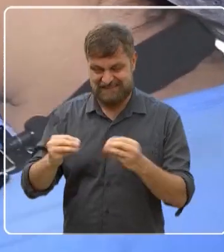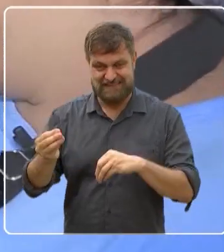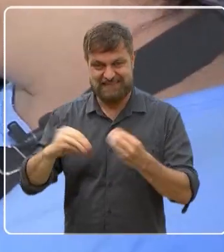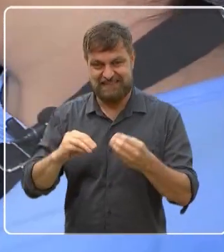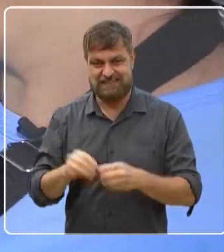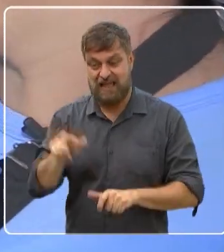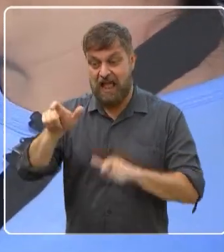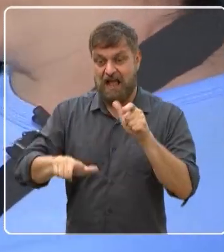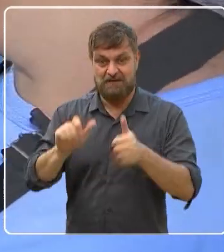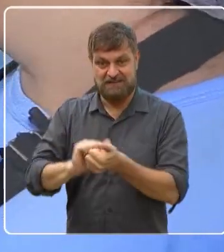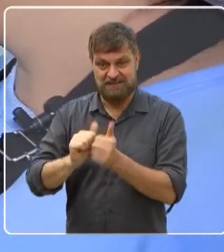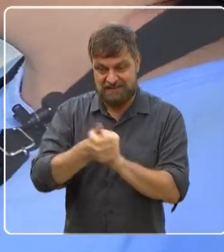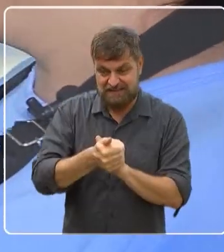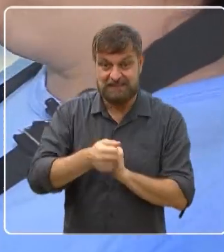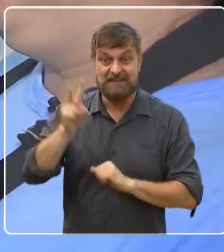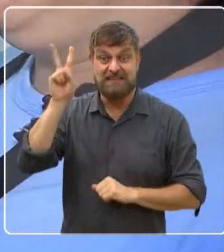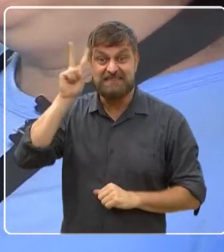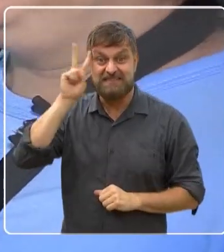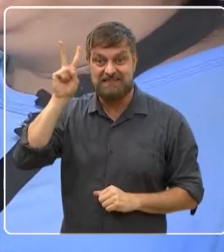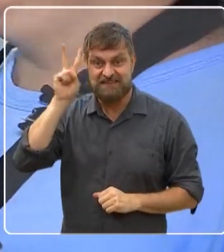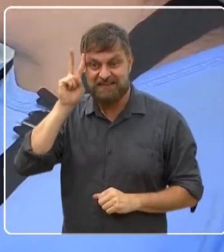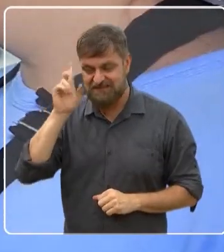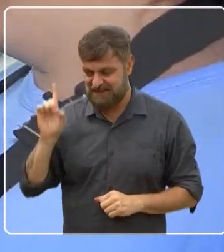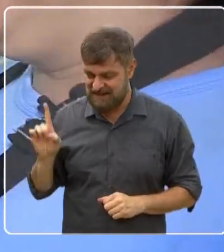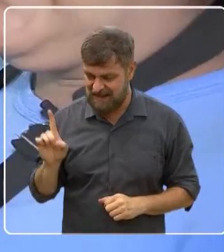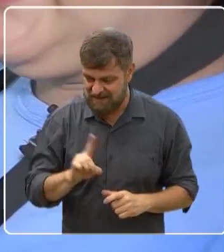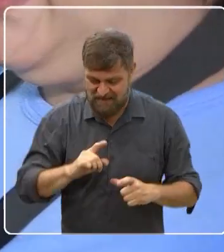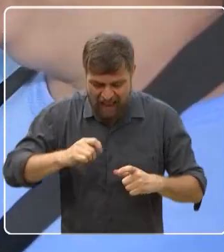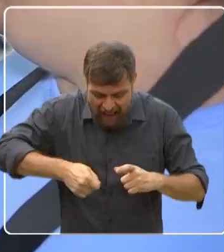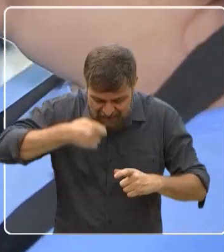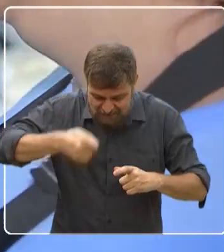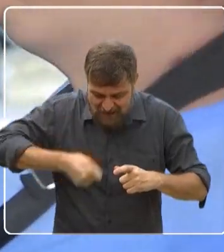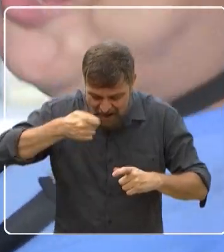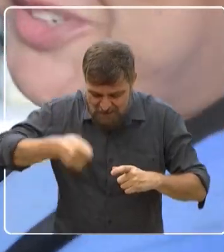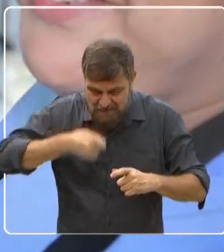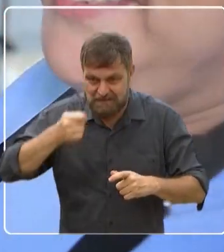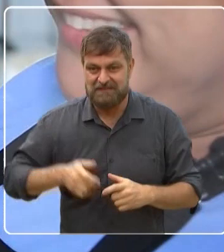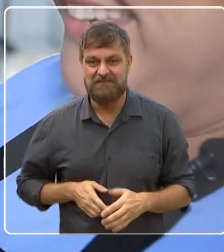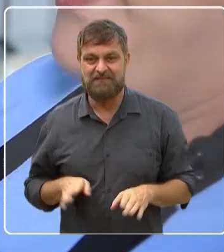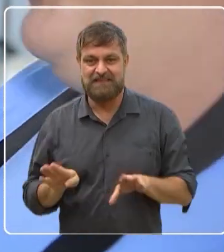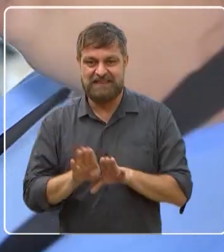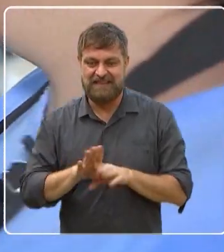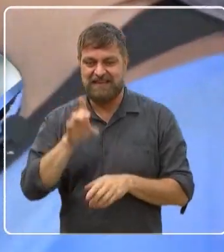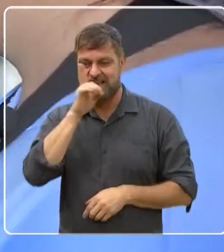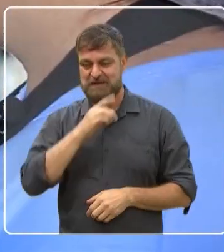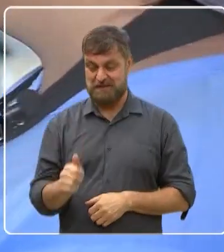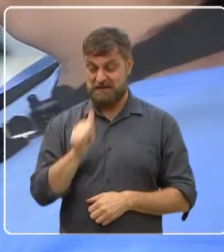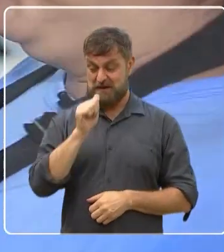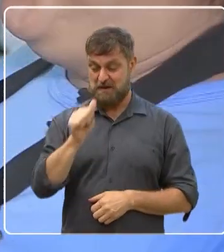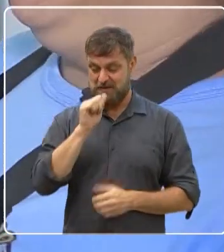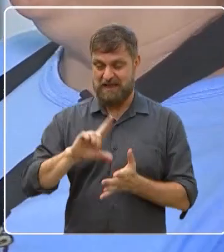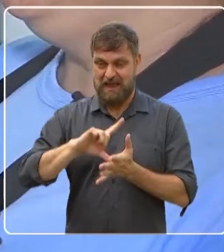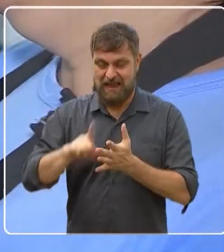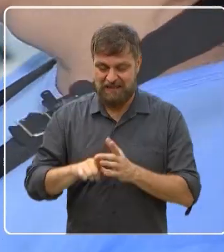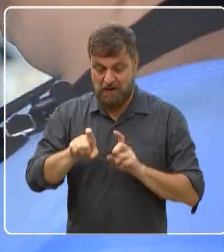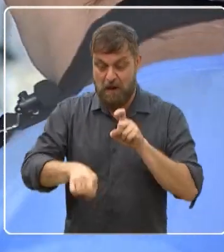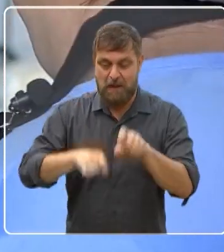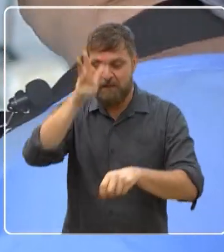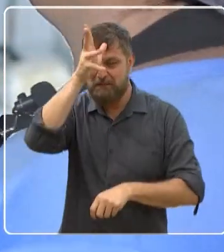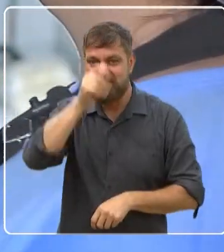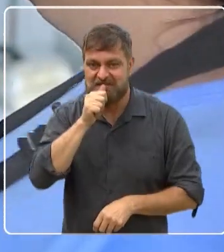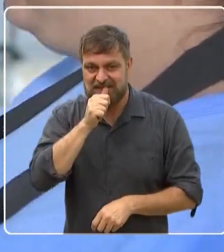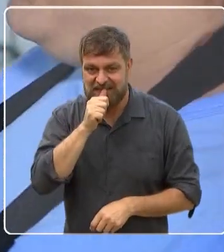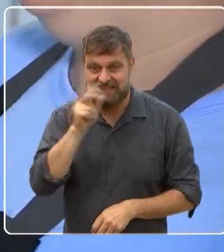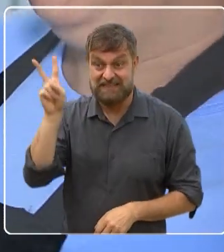pessoal adaptou toda segunda-feira como se fosse segunda da ressaca no Vado Júnior. E aí pegou essa moda há oito anos. É de